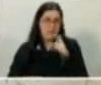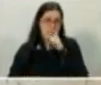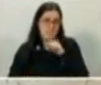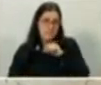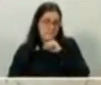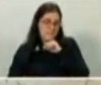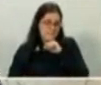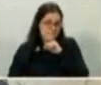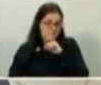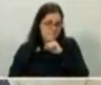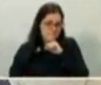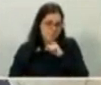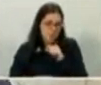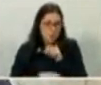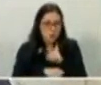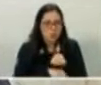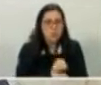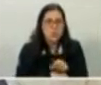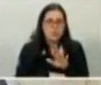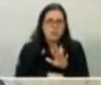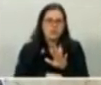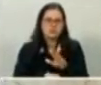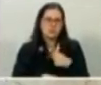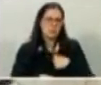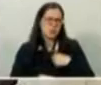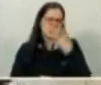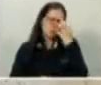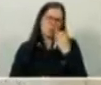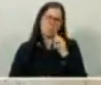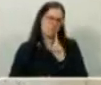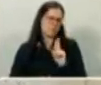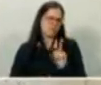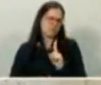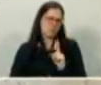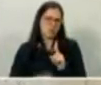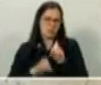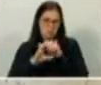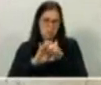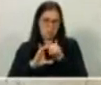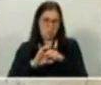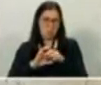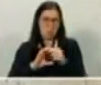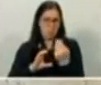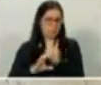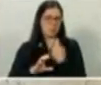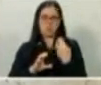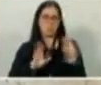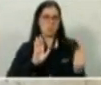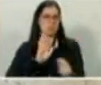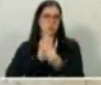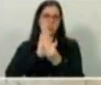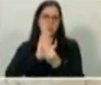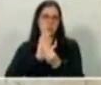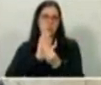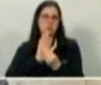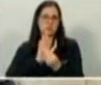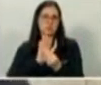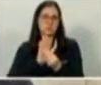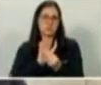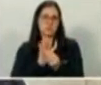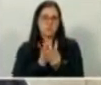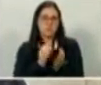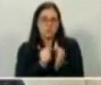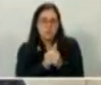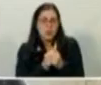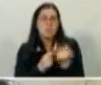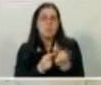ter colocado o meu nome nas quatro ou cinco reportagens que fizeram, dizendo da lei e omitir o autor da lei. Quer dizer, como se a lei tivesse